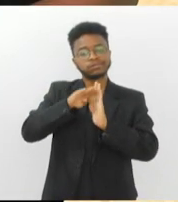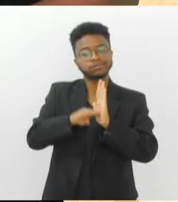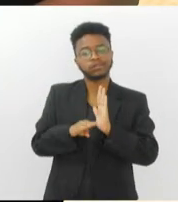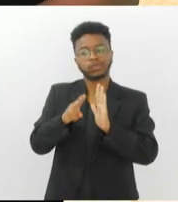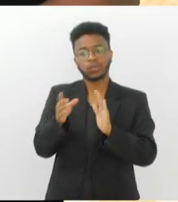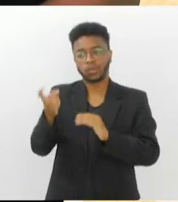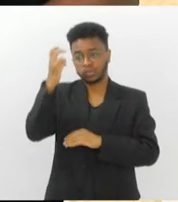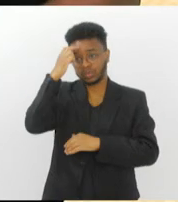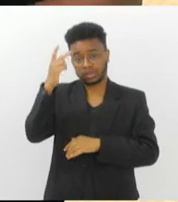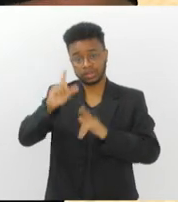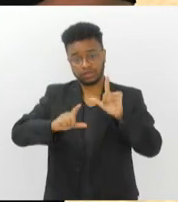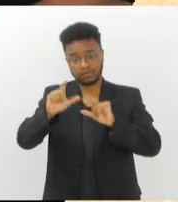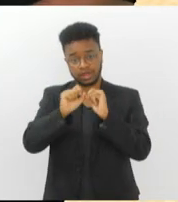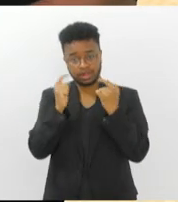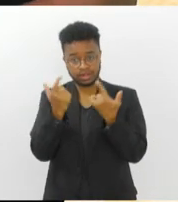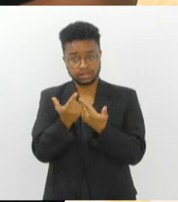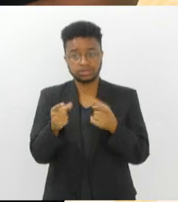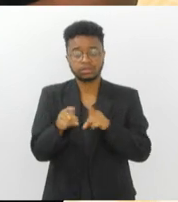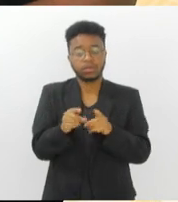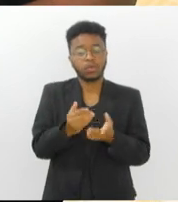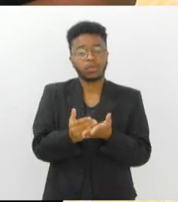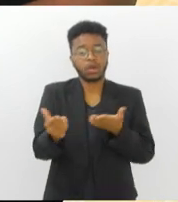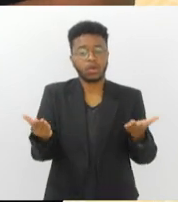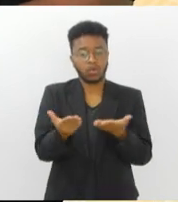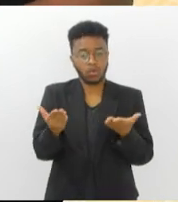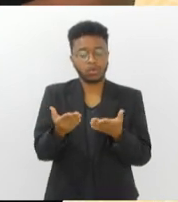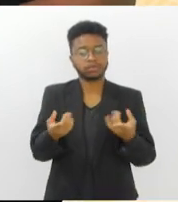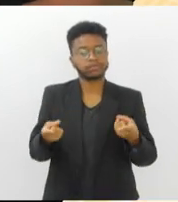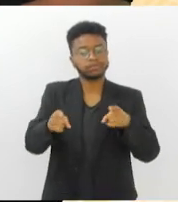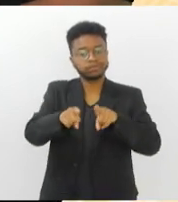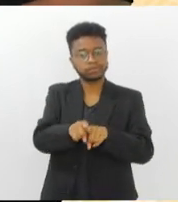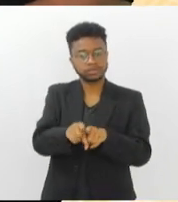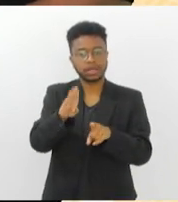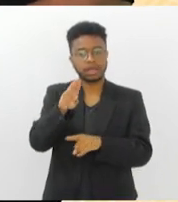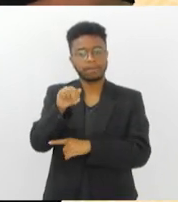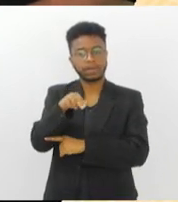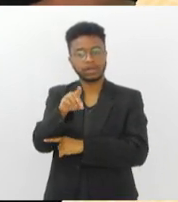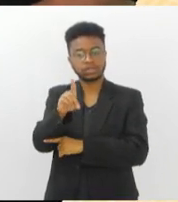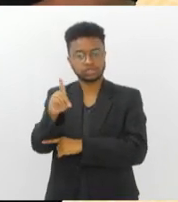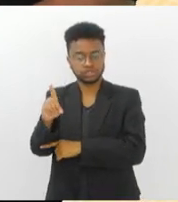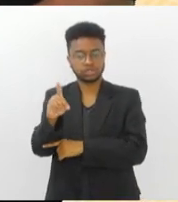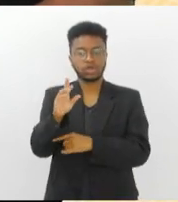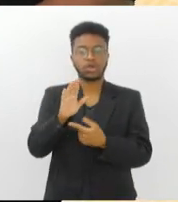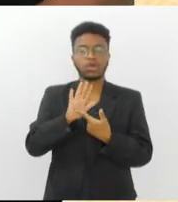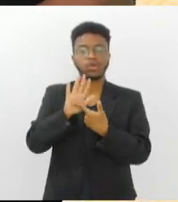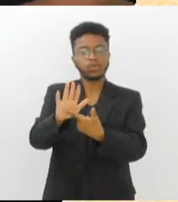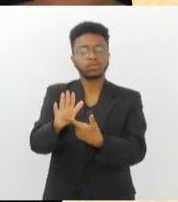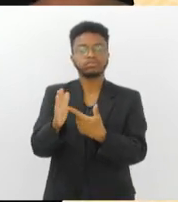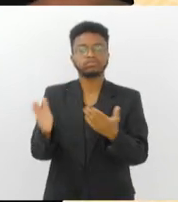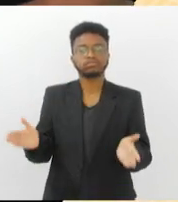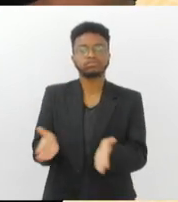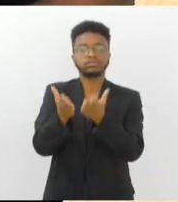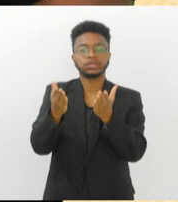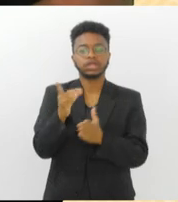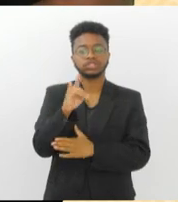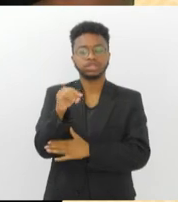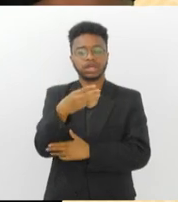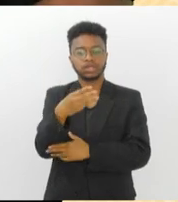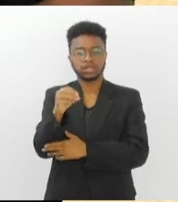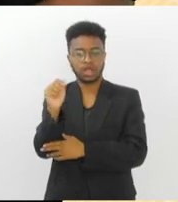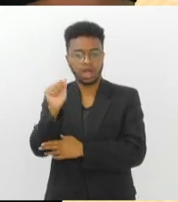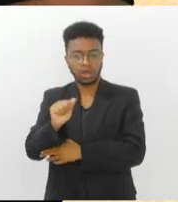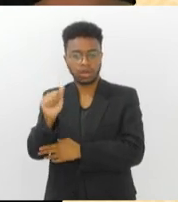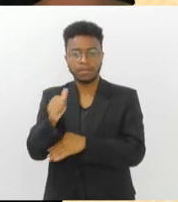abrimos essa edição com uma novidade. Em parceria com a Alerj, a Band News FM promove no dia 30 de agosto o primeiro